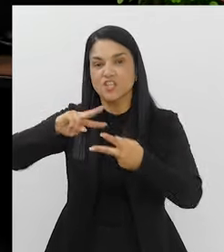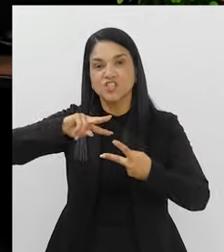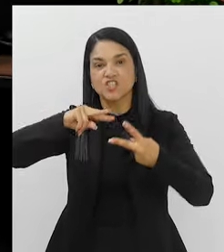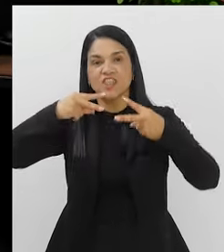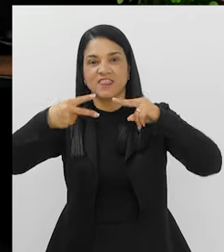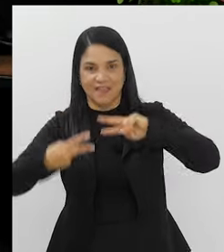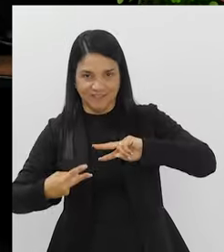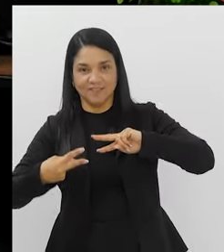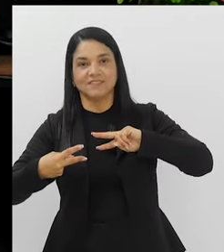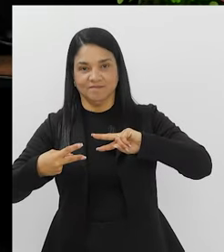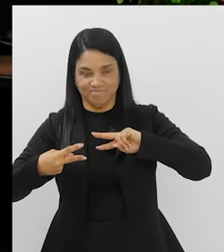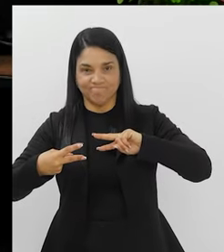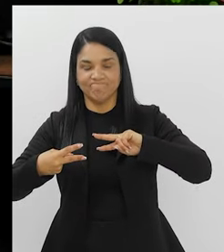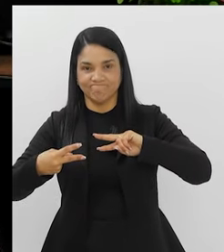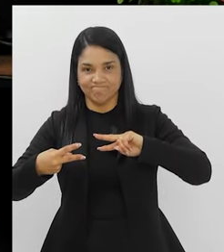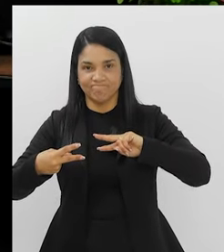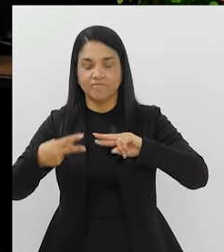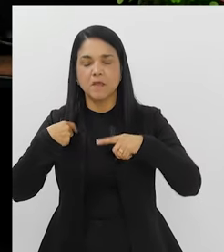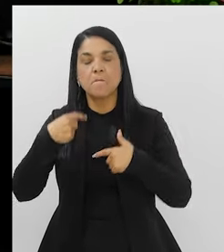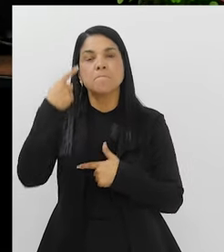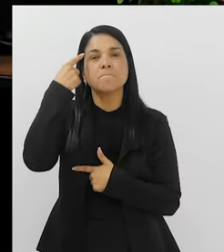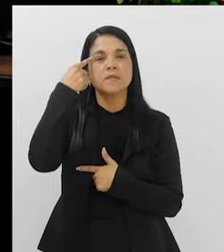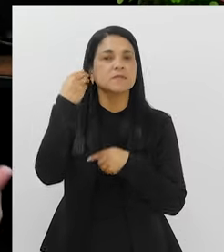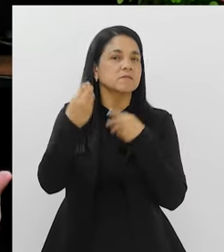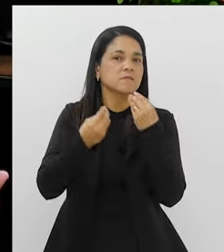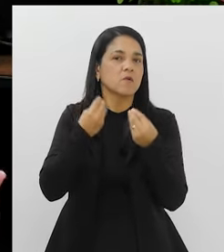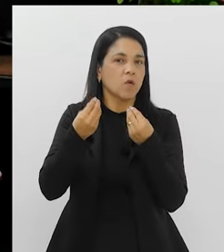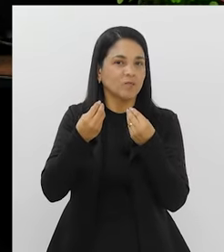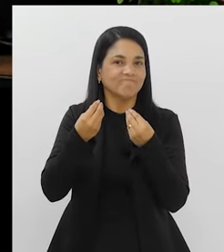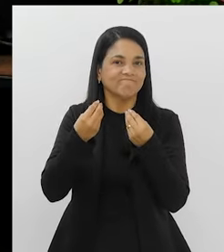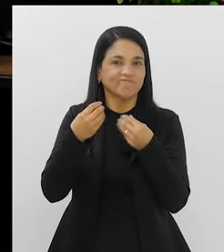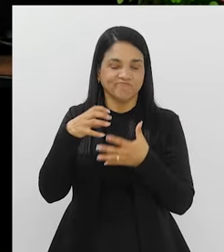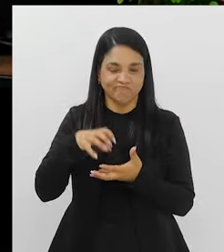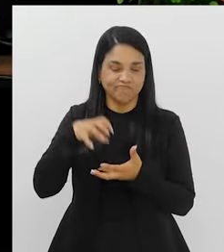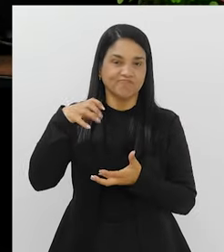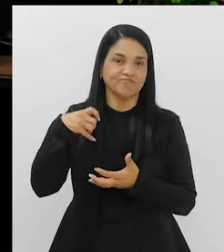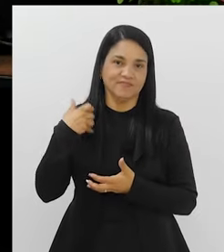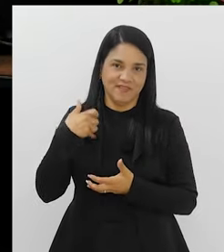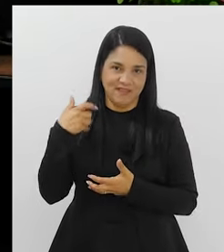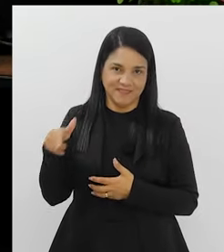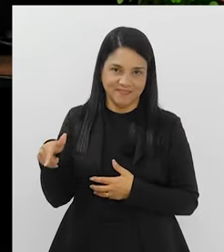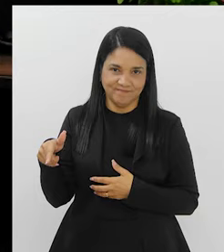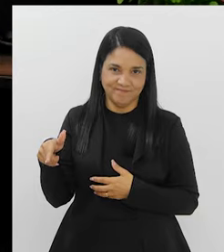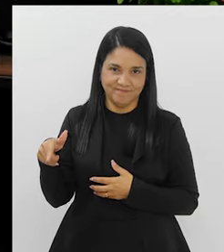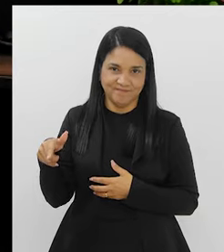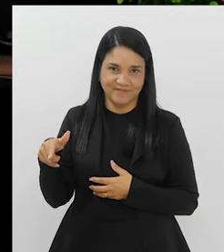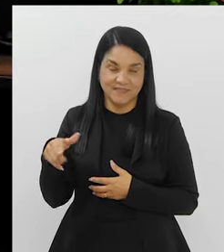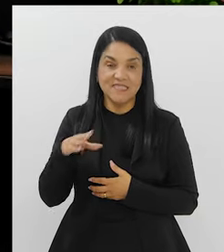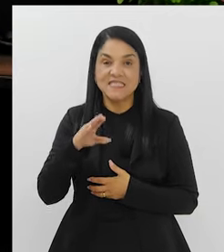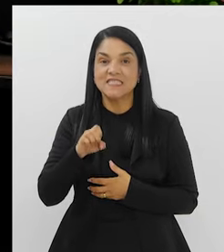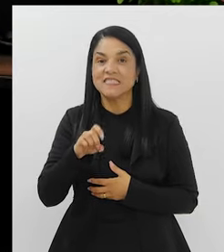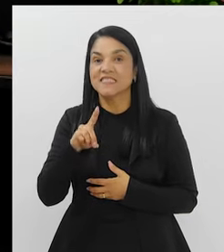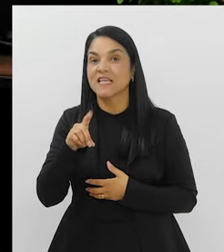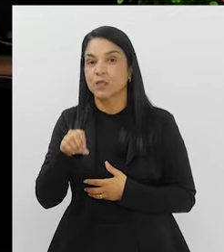genético importante aí. E o que faz a gente pensar nisso? A idade. Foi muito cedo o